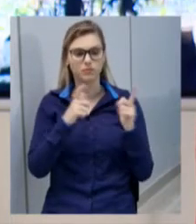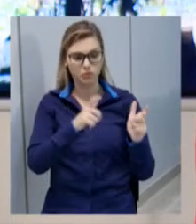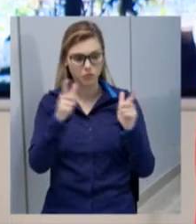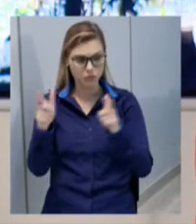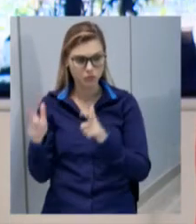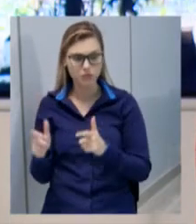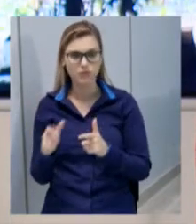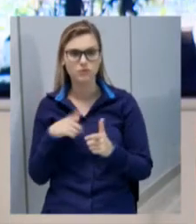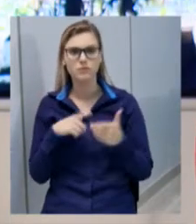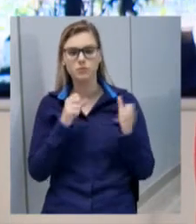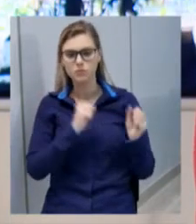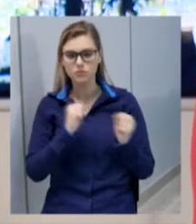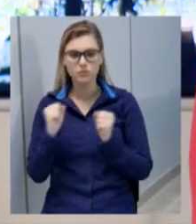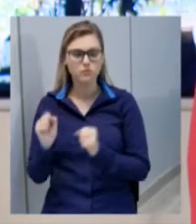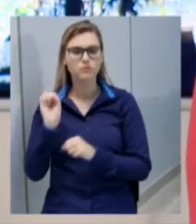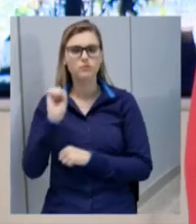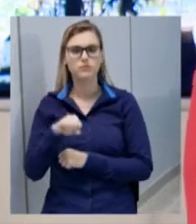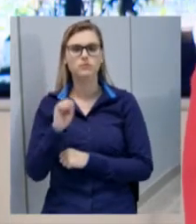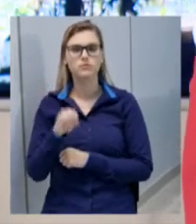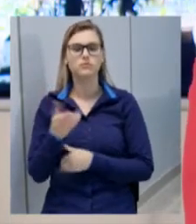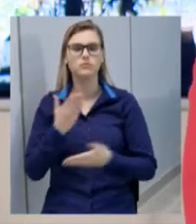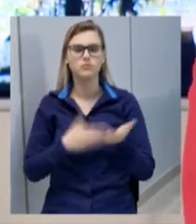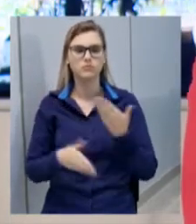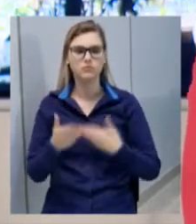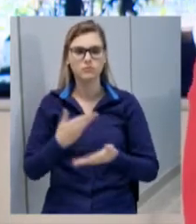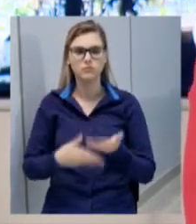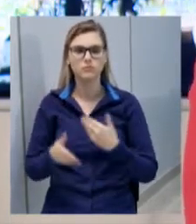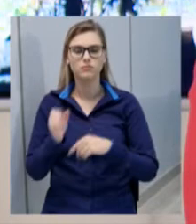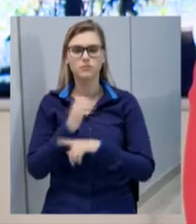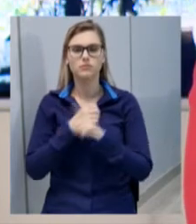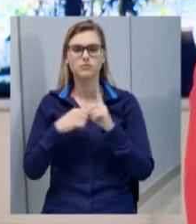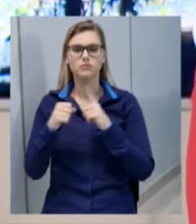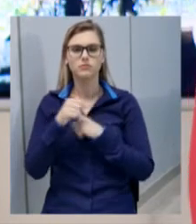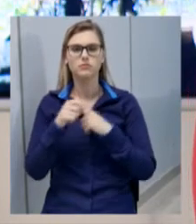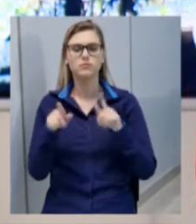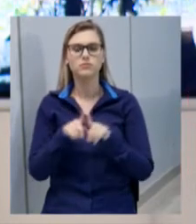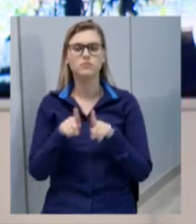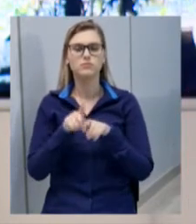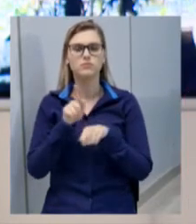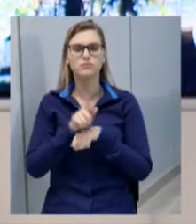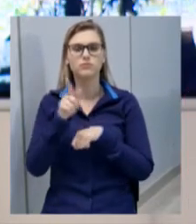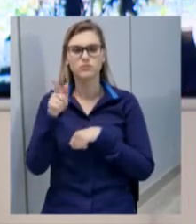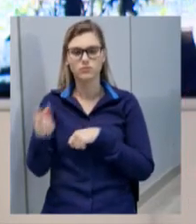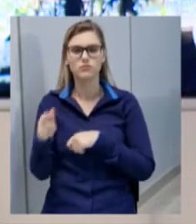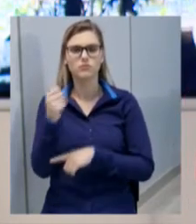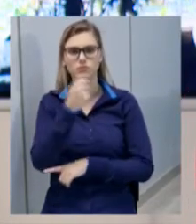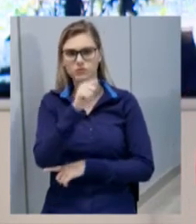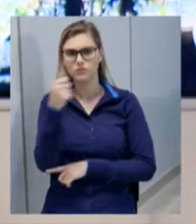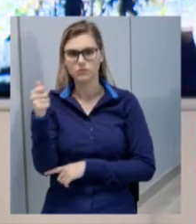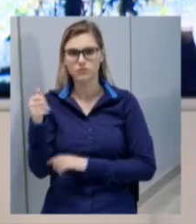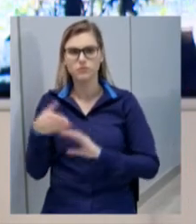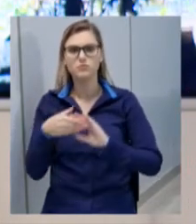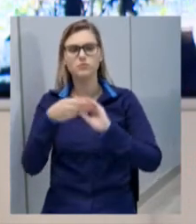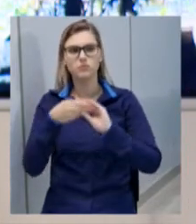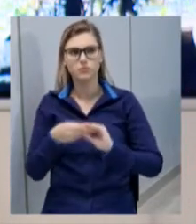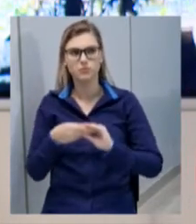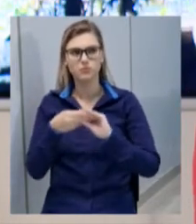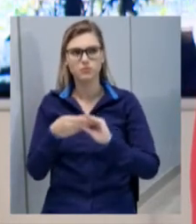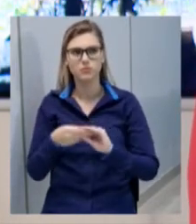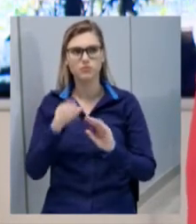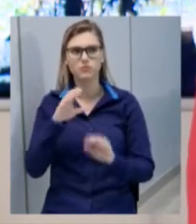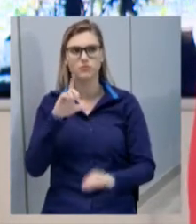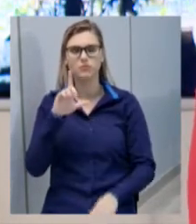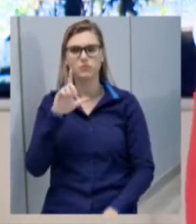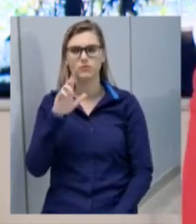possibilidade, sim, de fazermos parte da sociedade e também nas gestões das instituições. Parabéns, a Bernadette Oinoski.